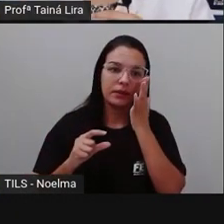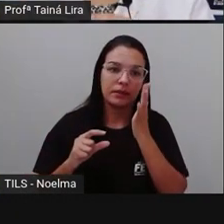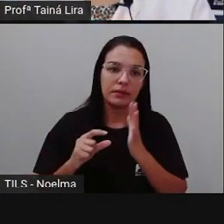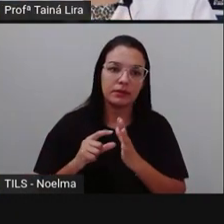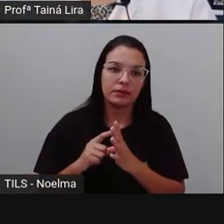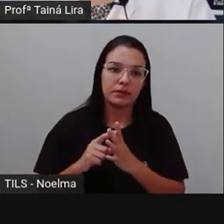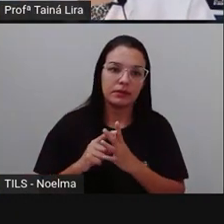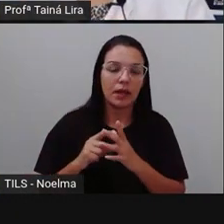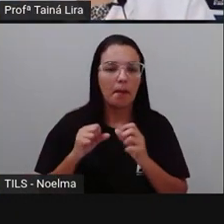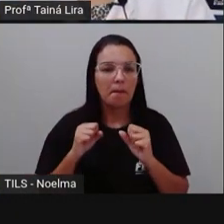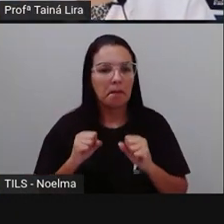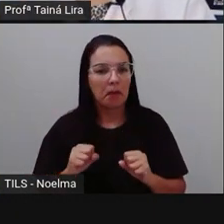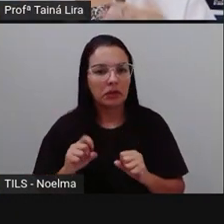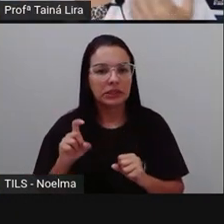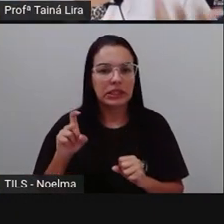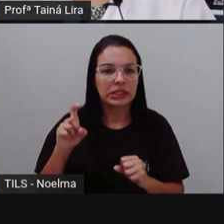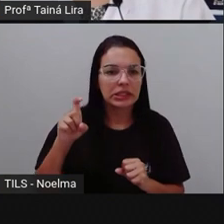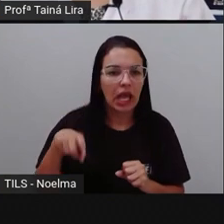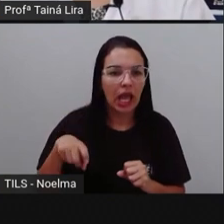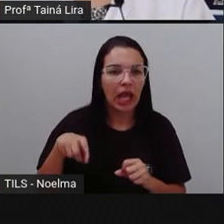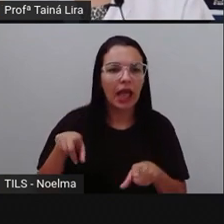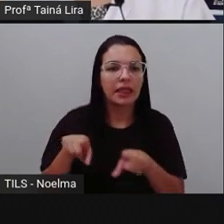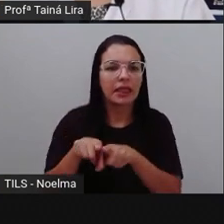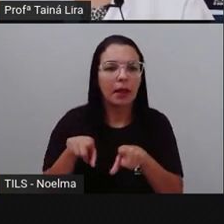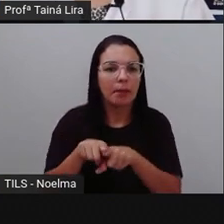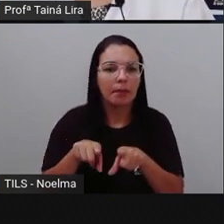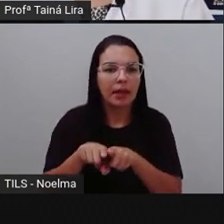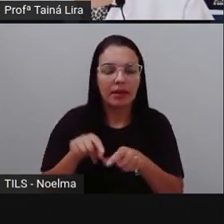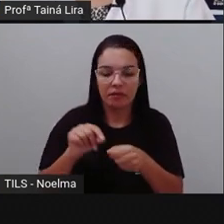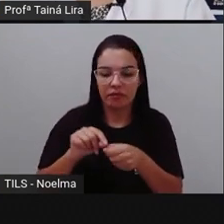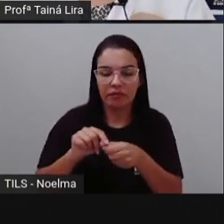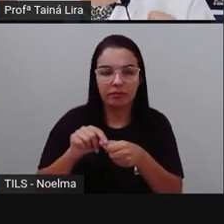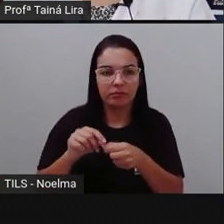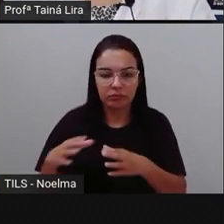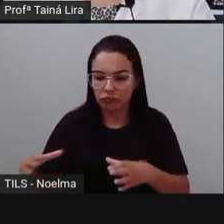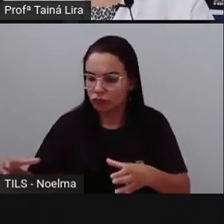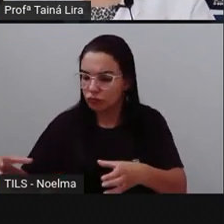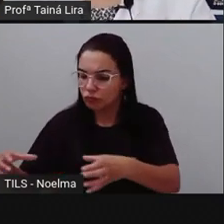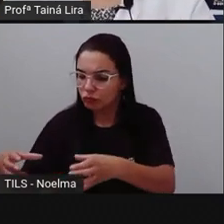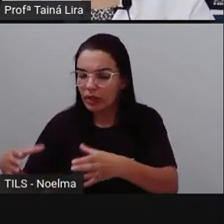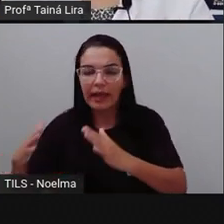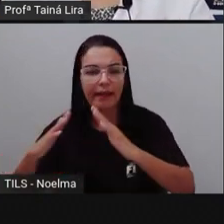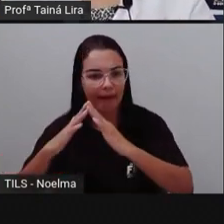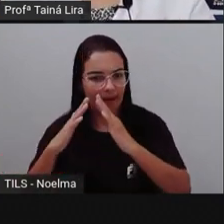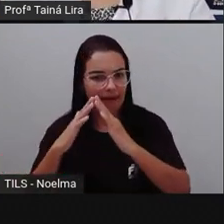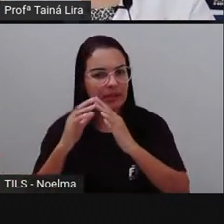pode ser também criada em casa, Se for menor, Em um vaso. Certo?